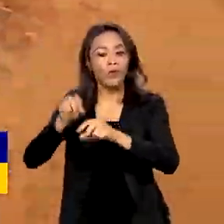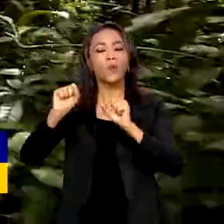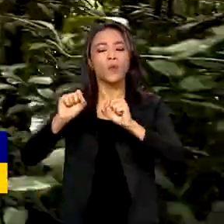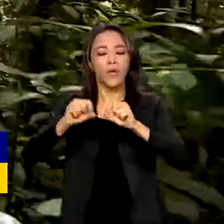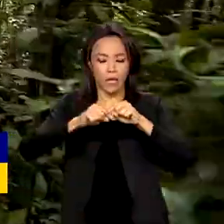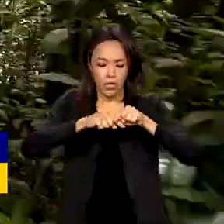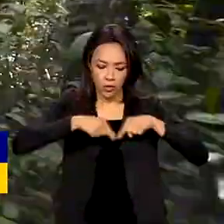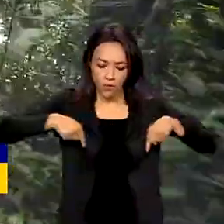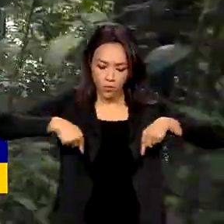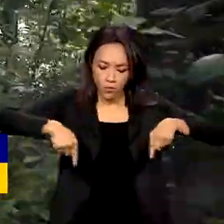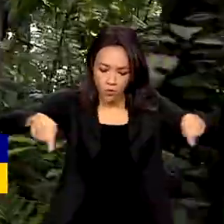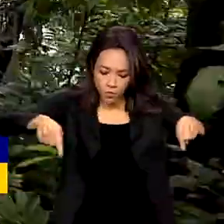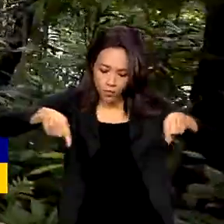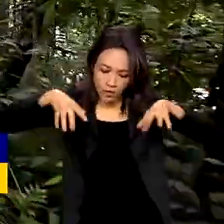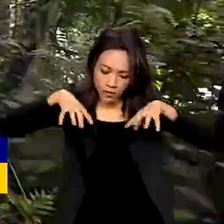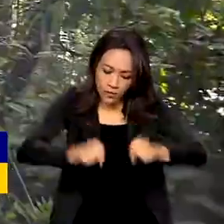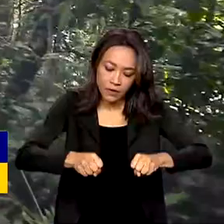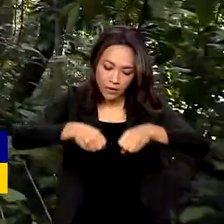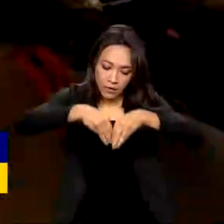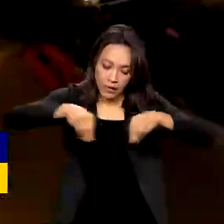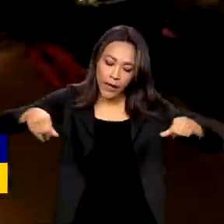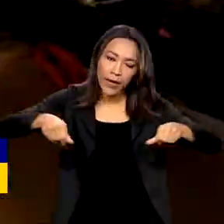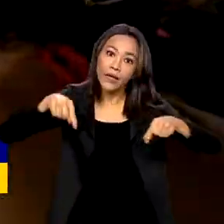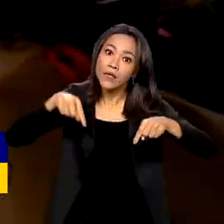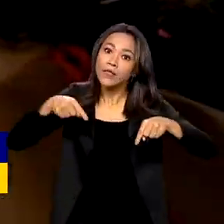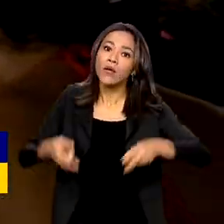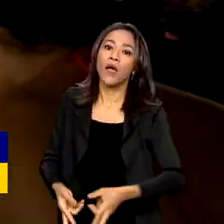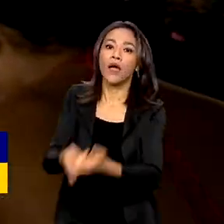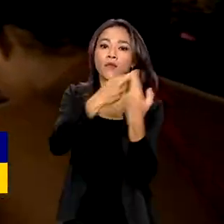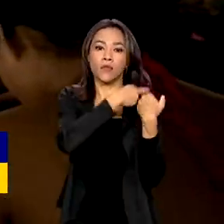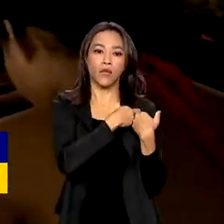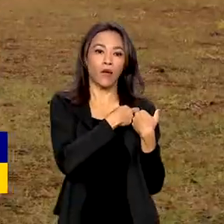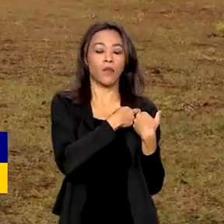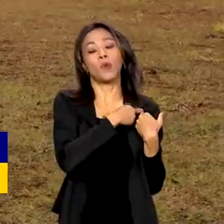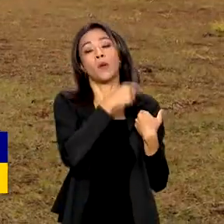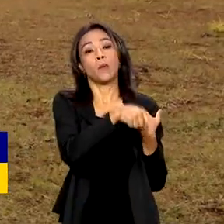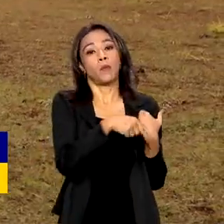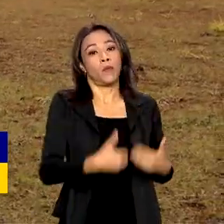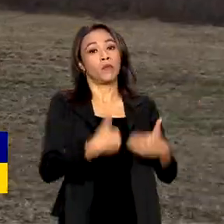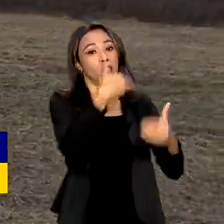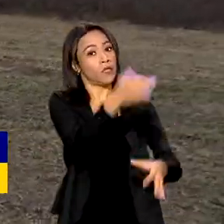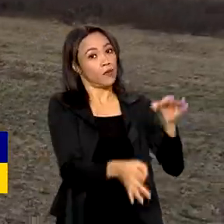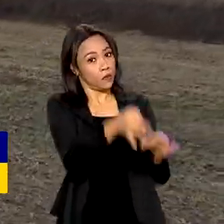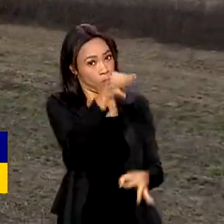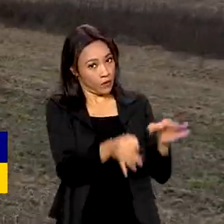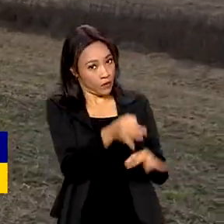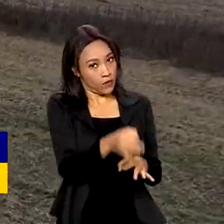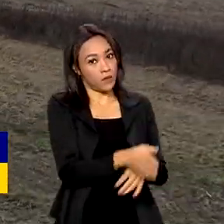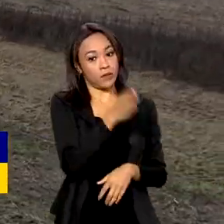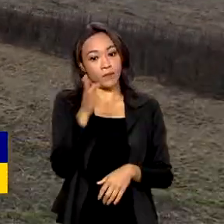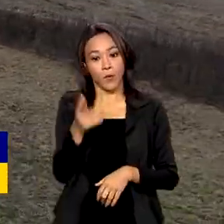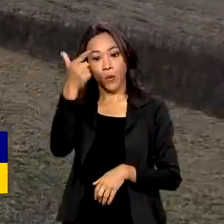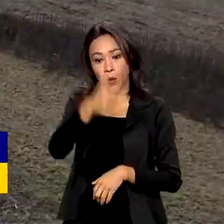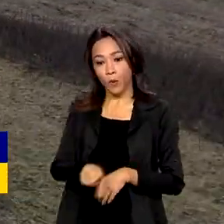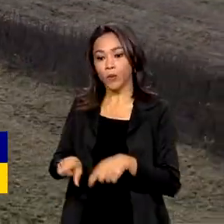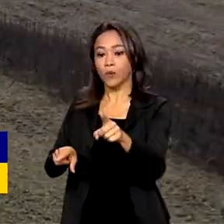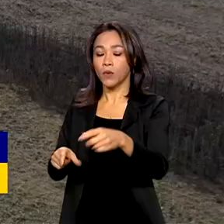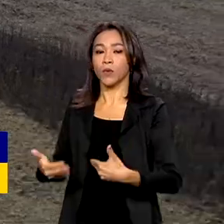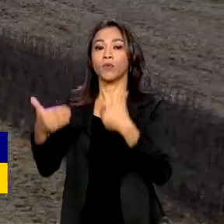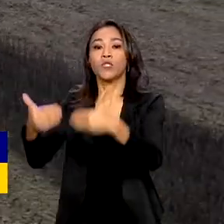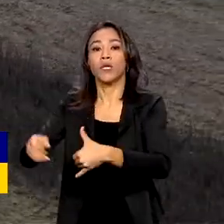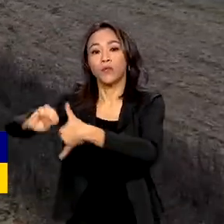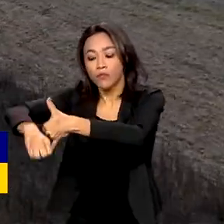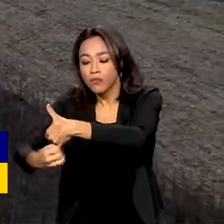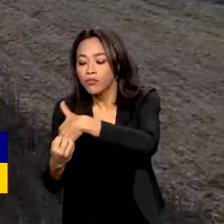e demarcar terras indígenas e transferiu para o Ministério da Justiça e Segurança Pública. O Ministério do Meio Ambiente, pelo texto